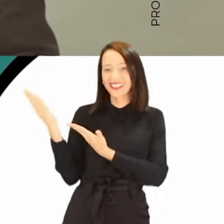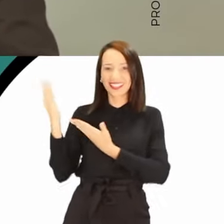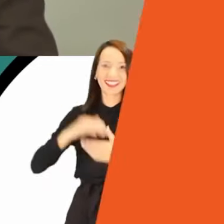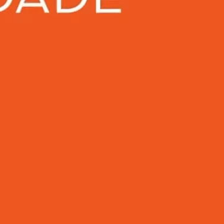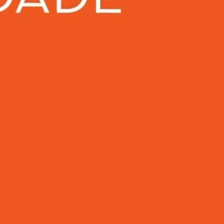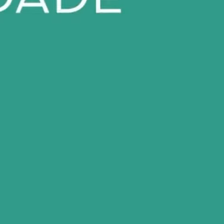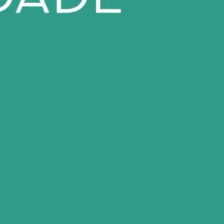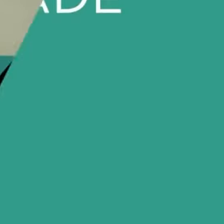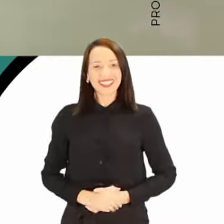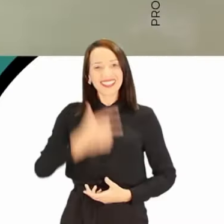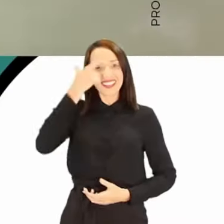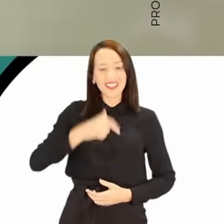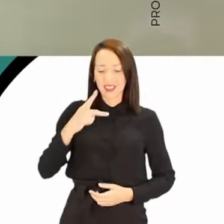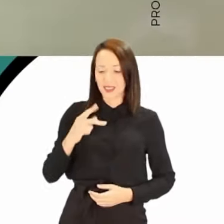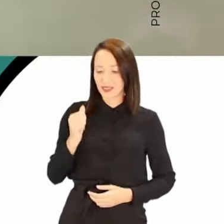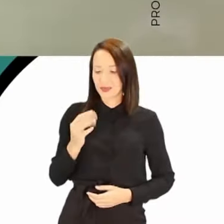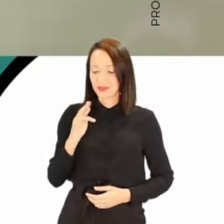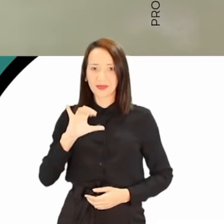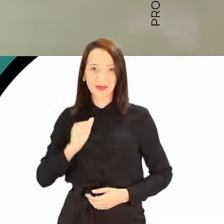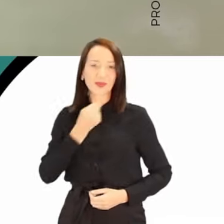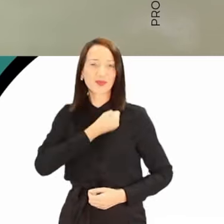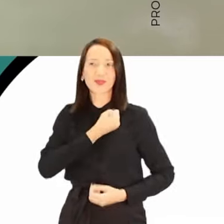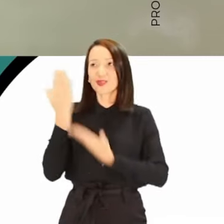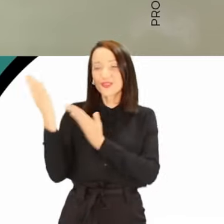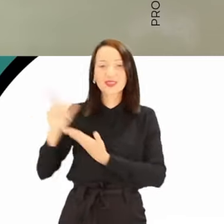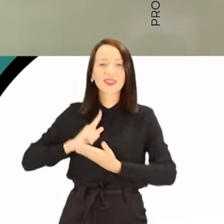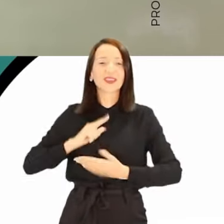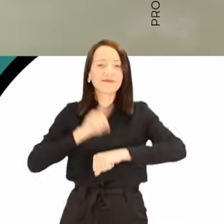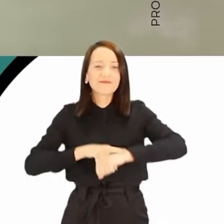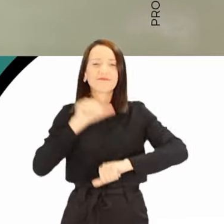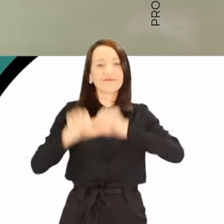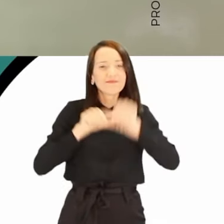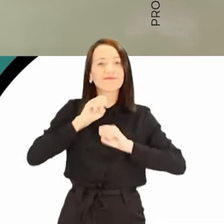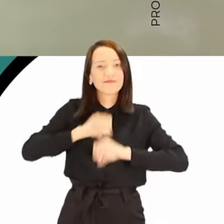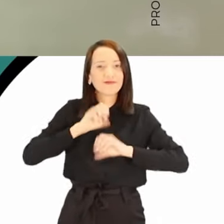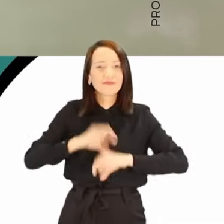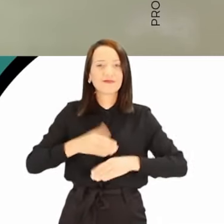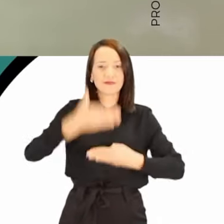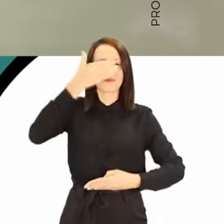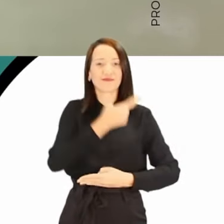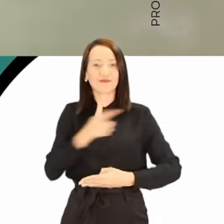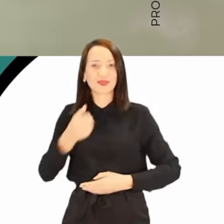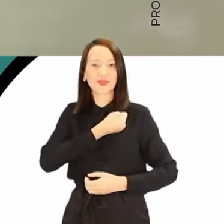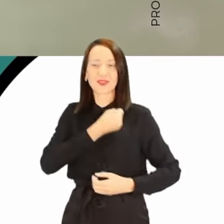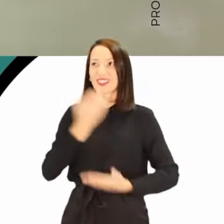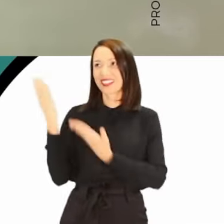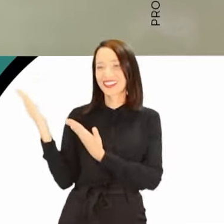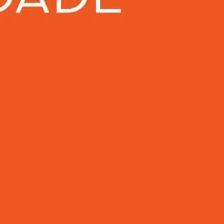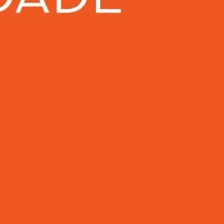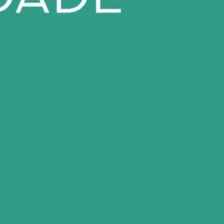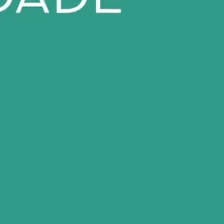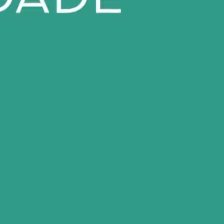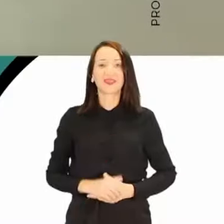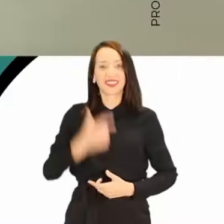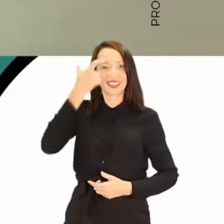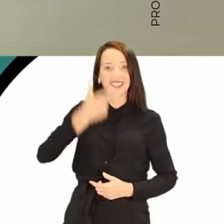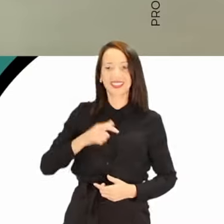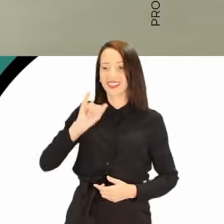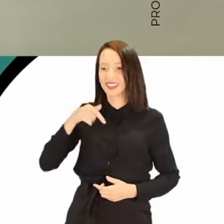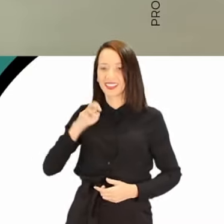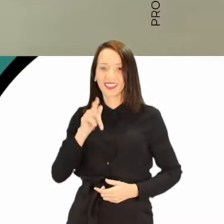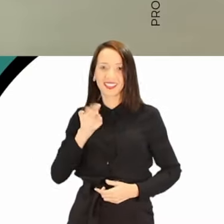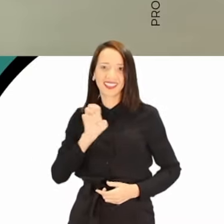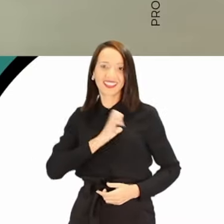18018. Eu sou Patrícia Nunes, é tempo de mudança, educação para uma São Paulo sem muros, 18222. Ingrid